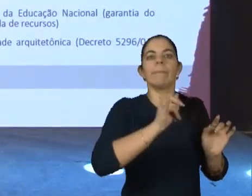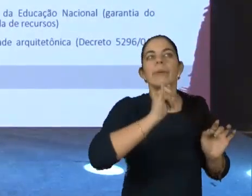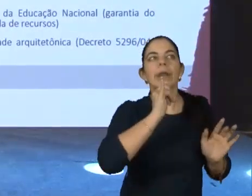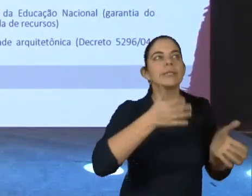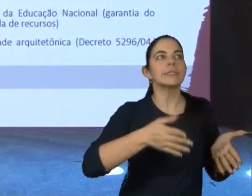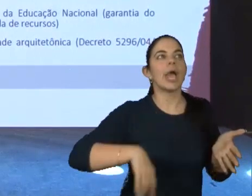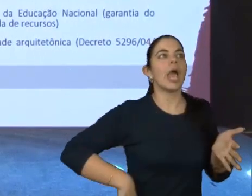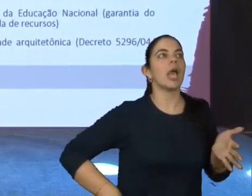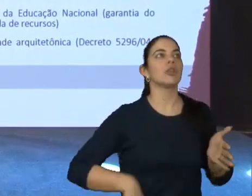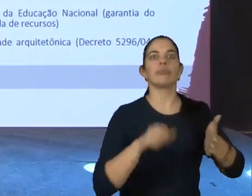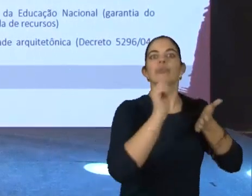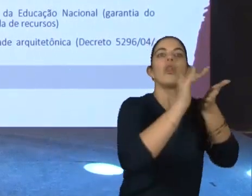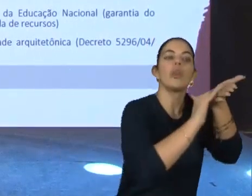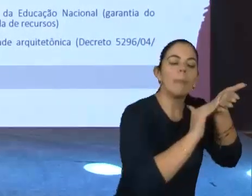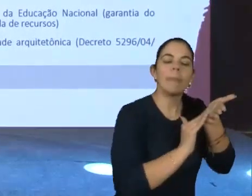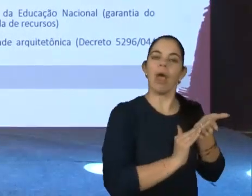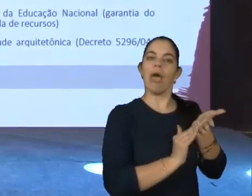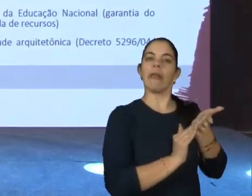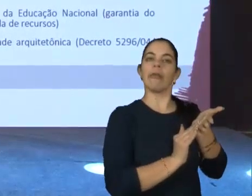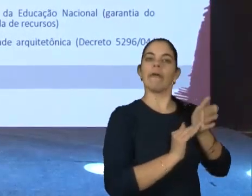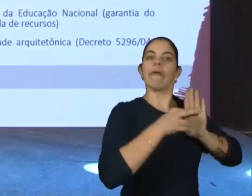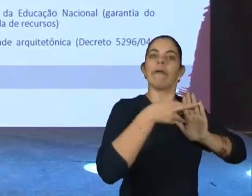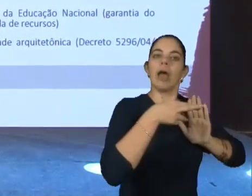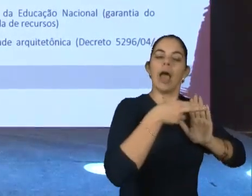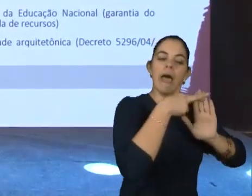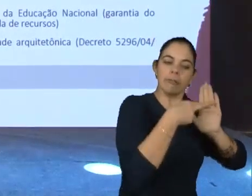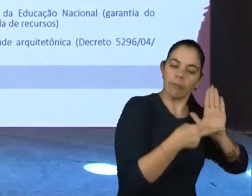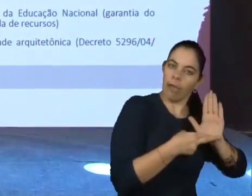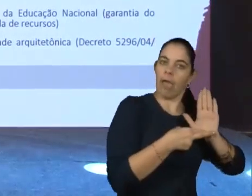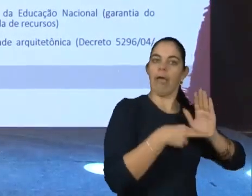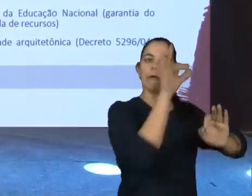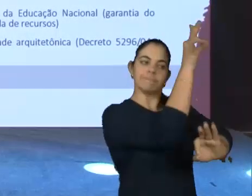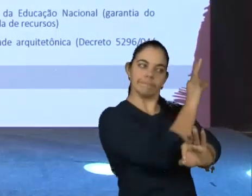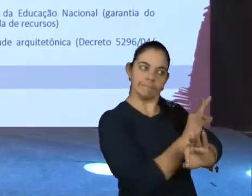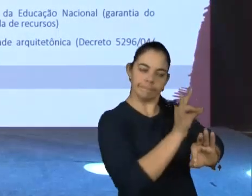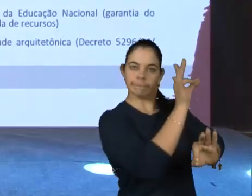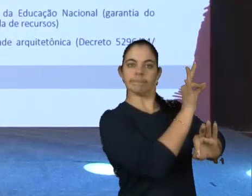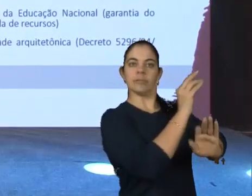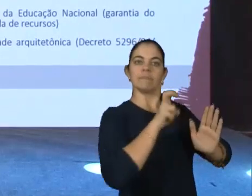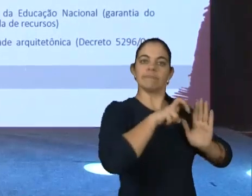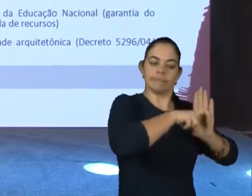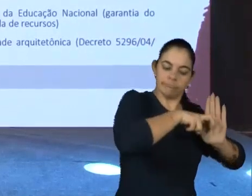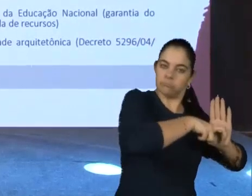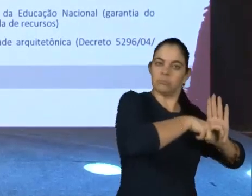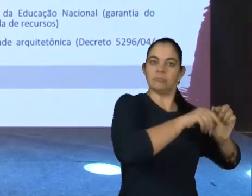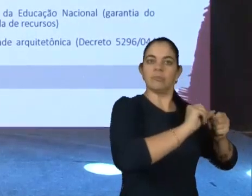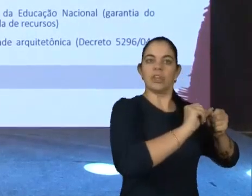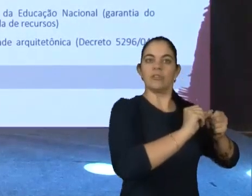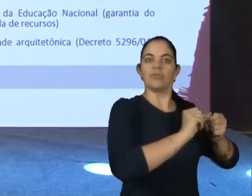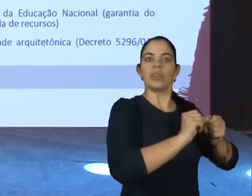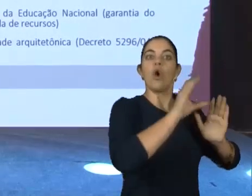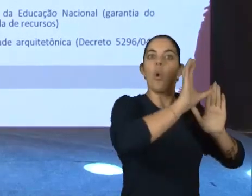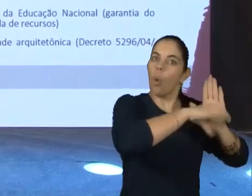convenções do Braille, a norma técnica de acessibilidade arquitetônica, o conceito de